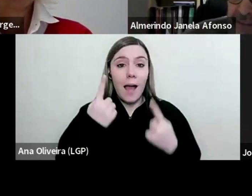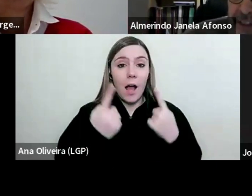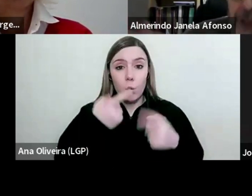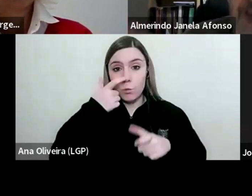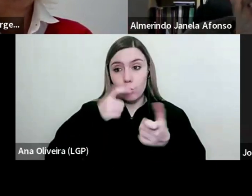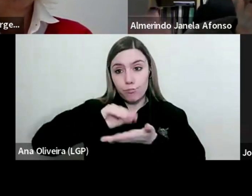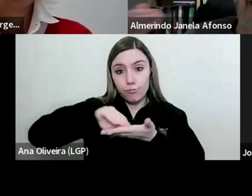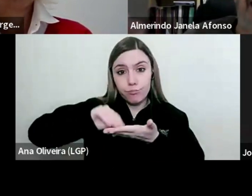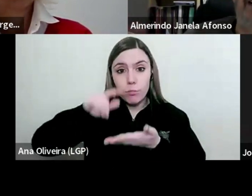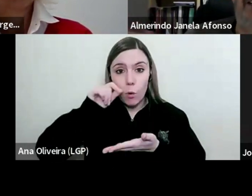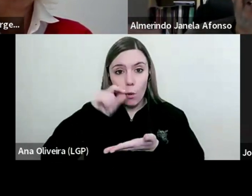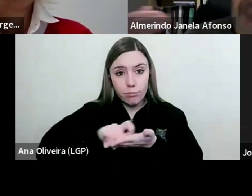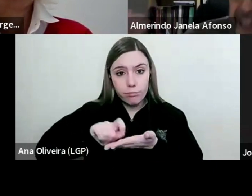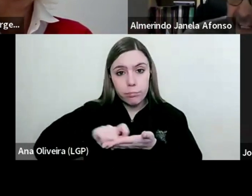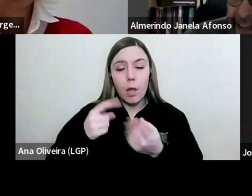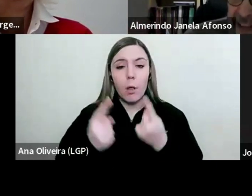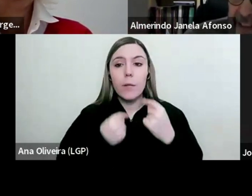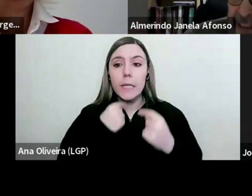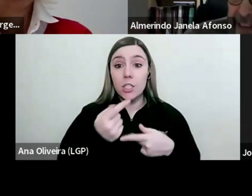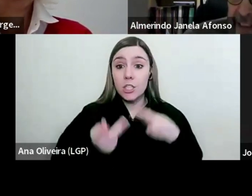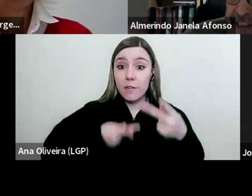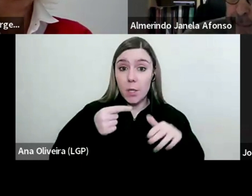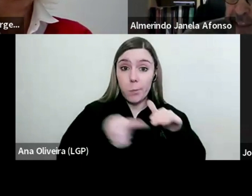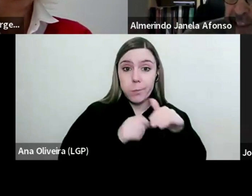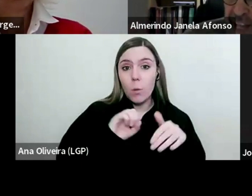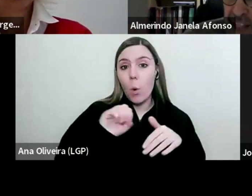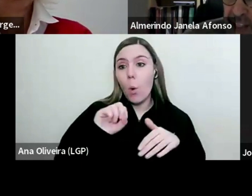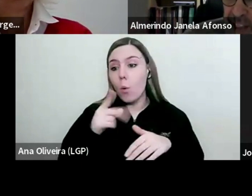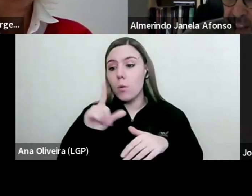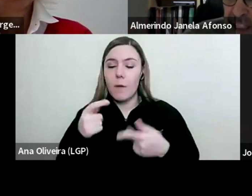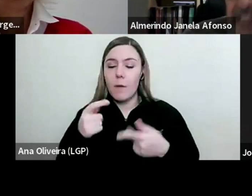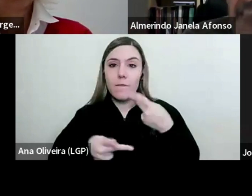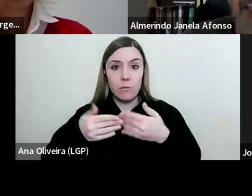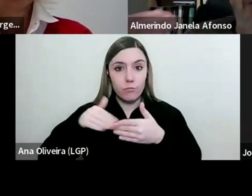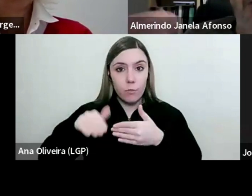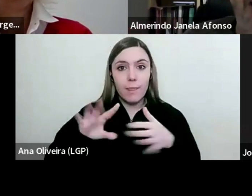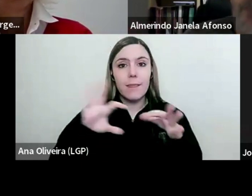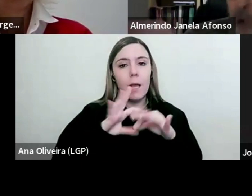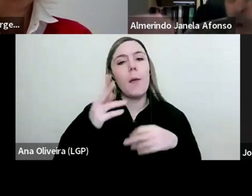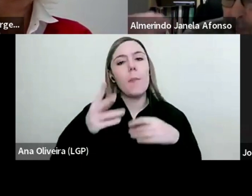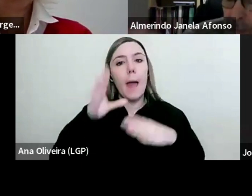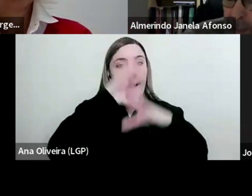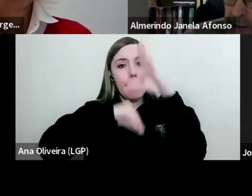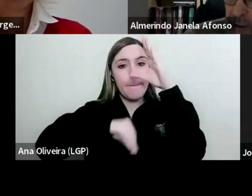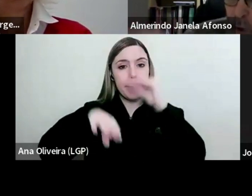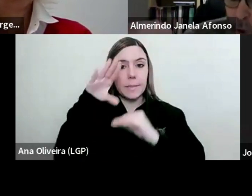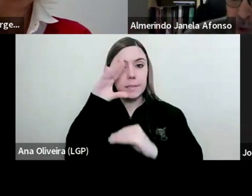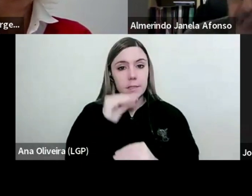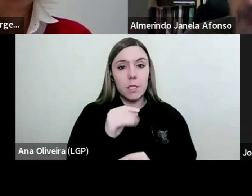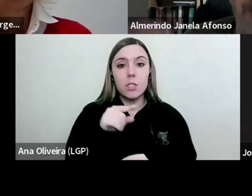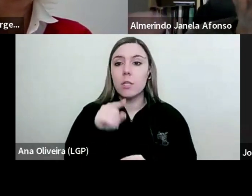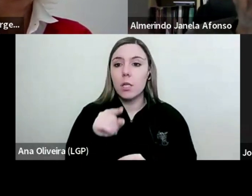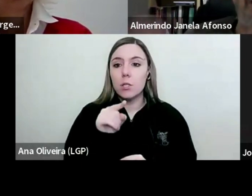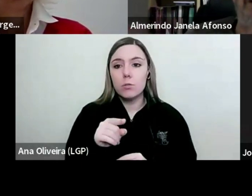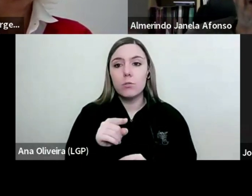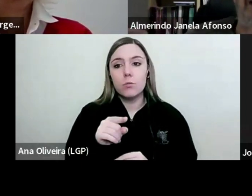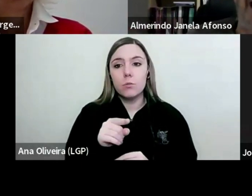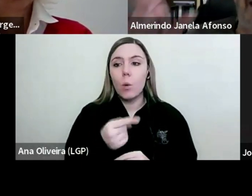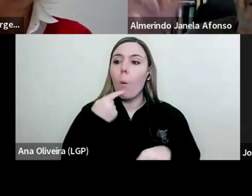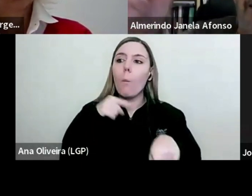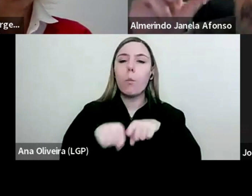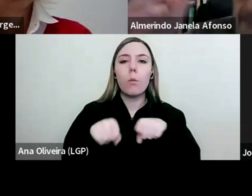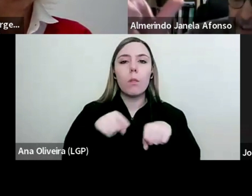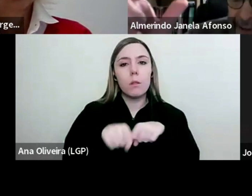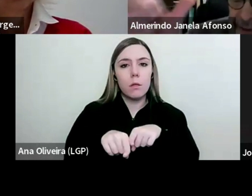dizem que as avaliações internas e externas das aprendizagens não foram propriamente objeto de políticas